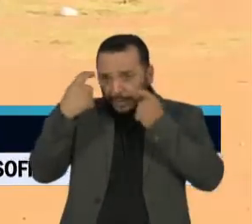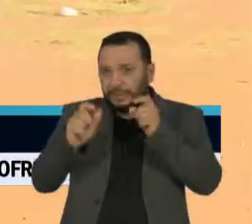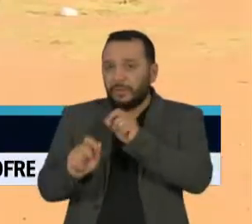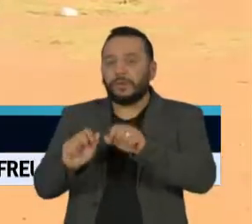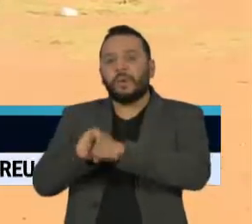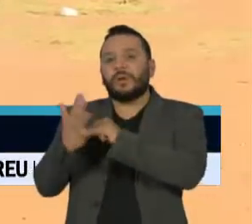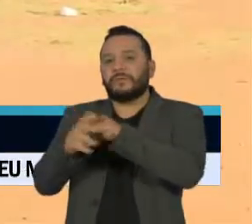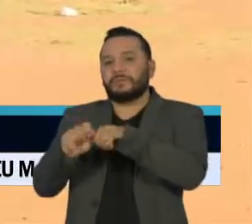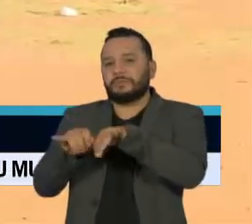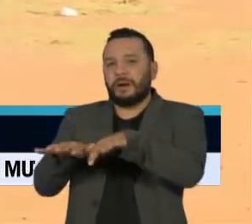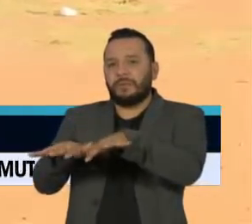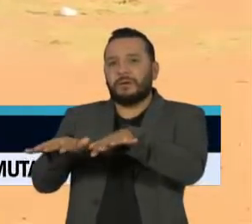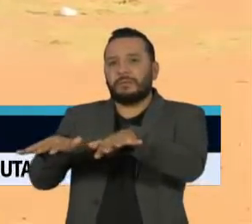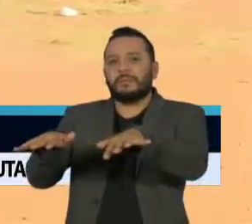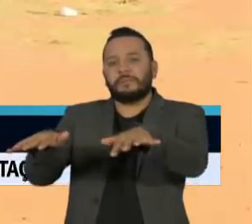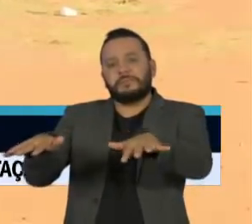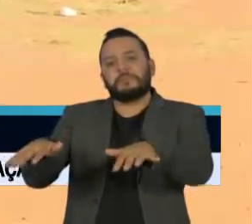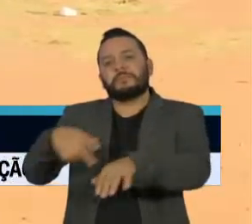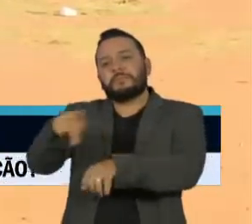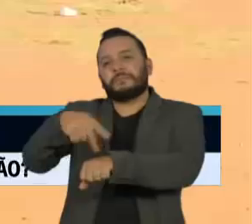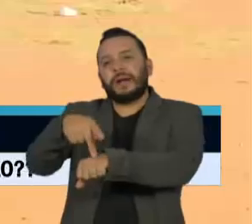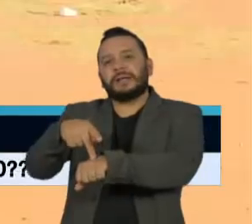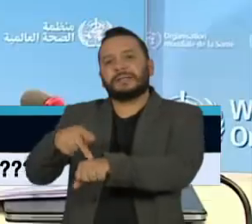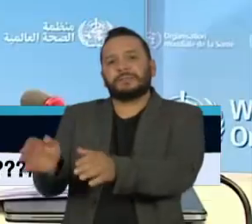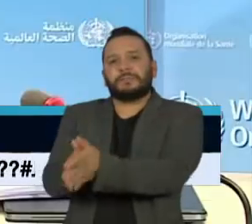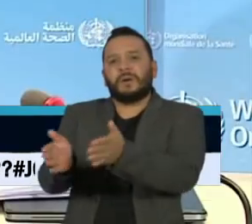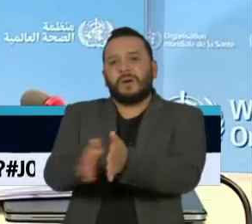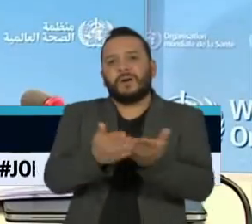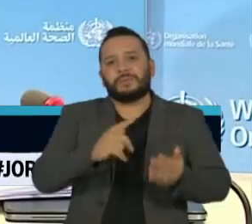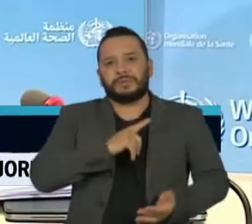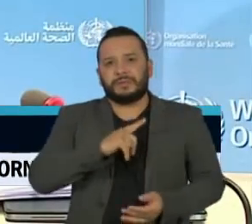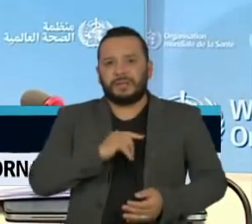avanço da pandemia nos países de baixa e média renda.